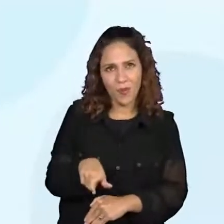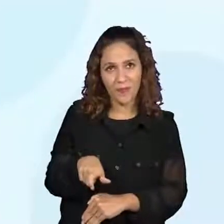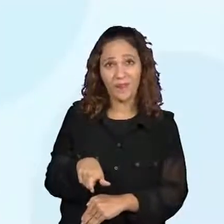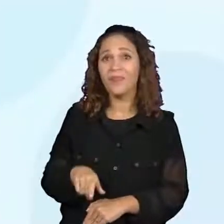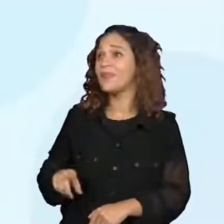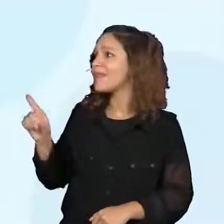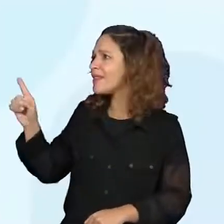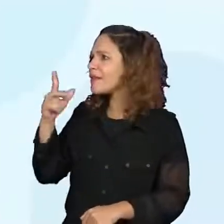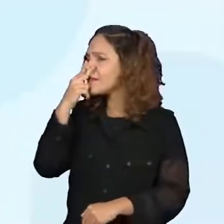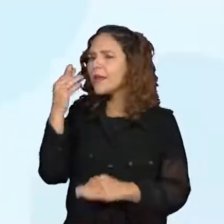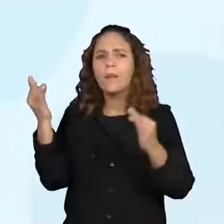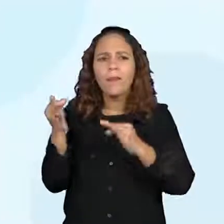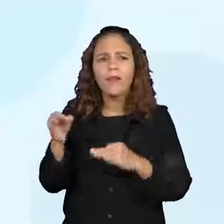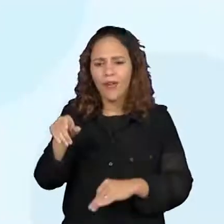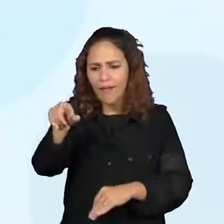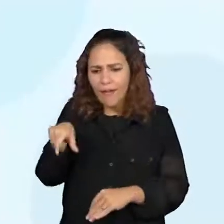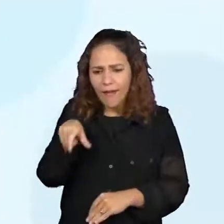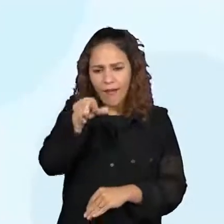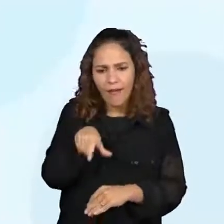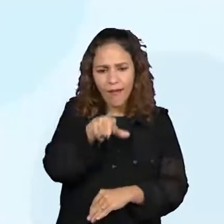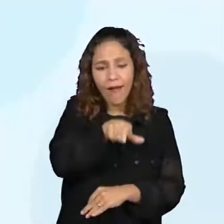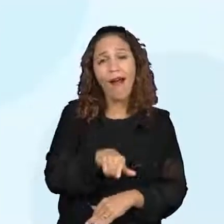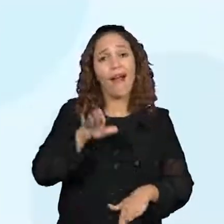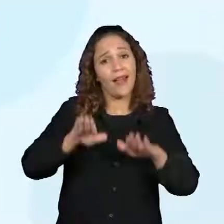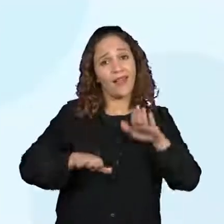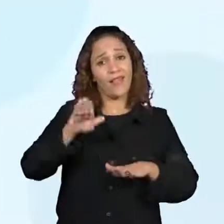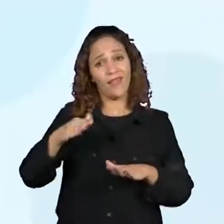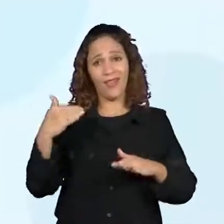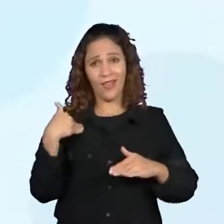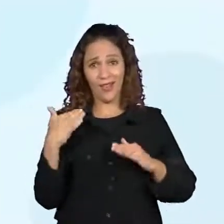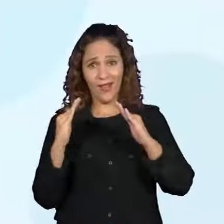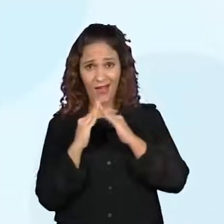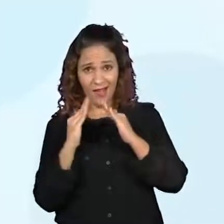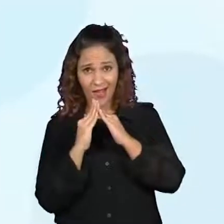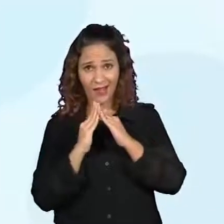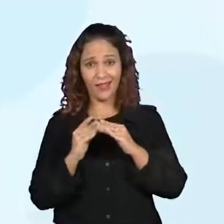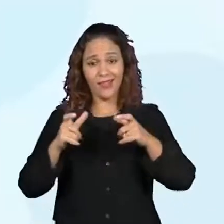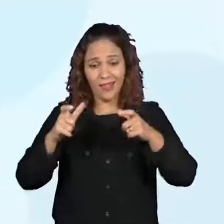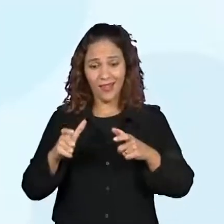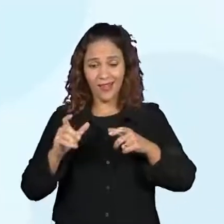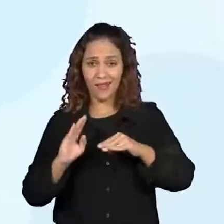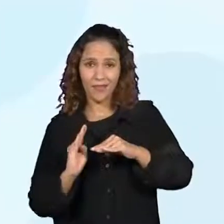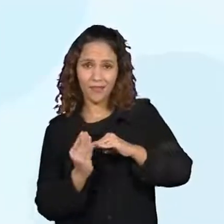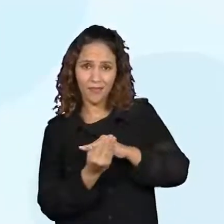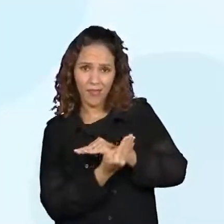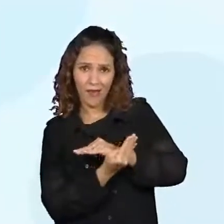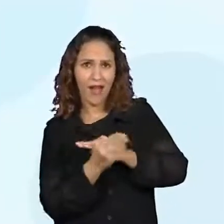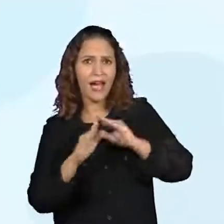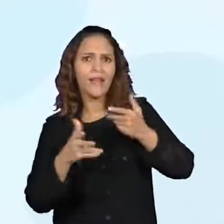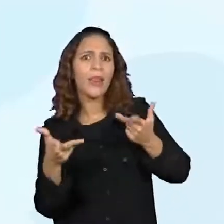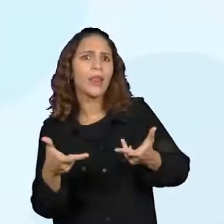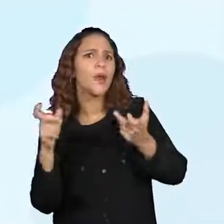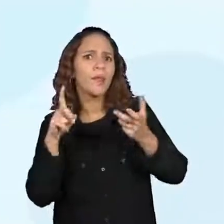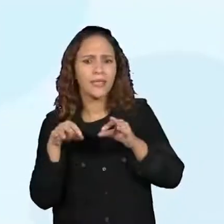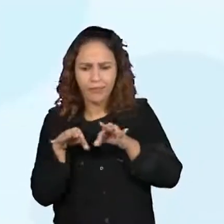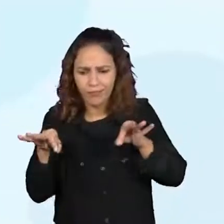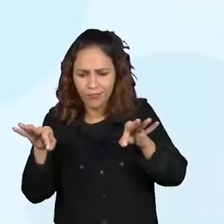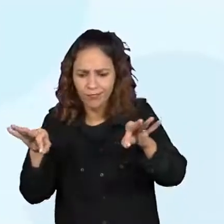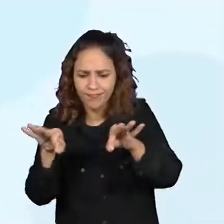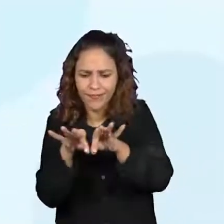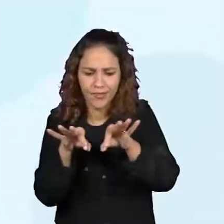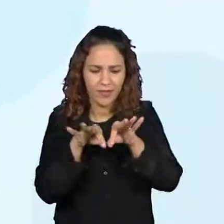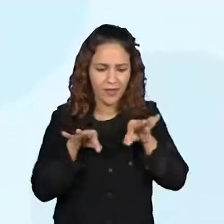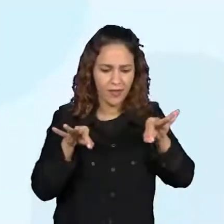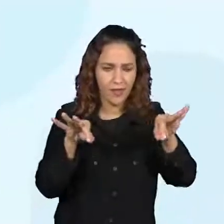sejam tão delimitados, tão organizados dessa forma. Mas, né, nesse esboço dá para ver direitinho as divisões